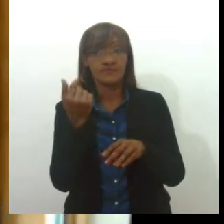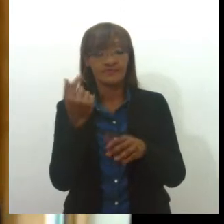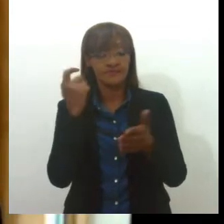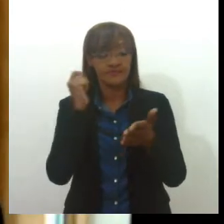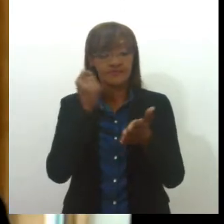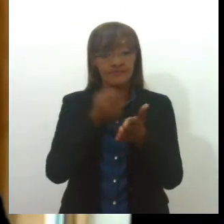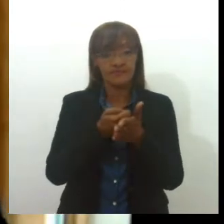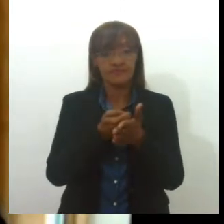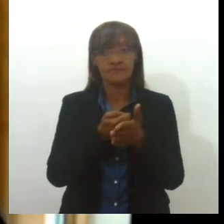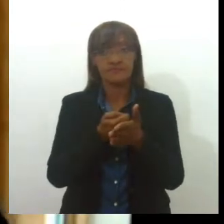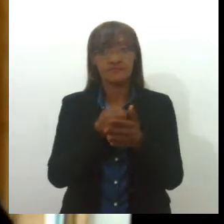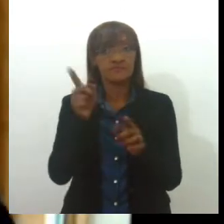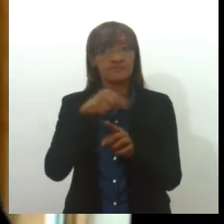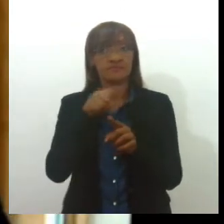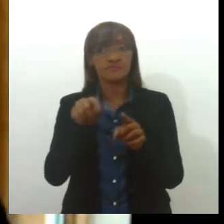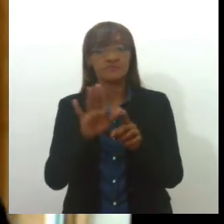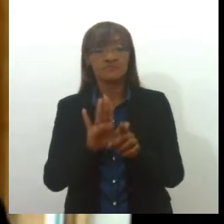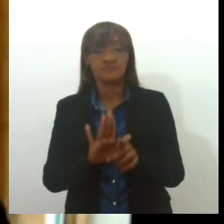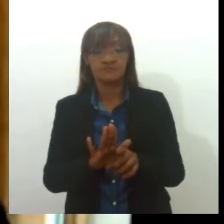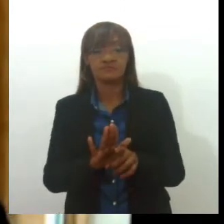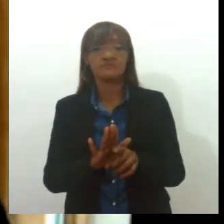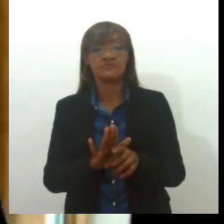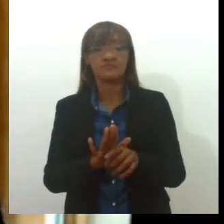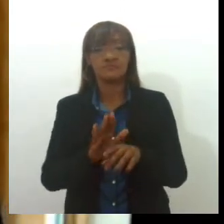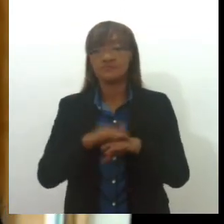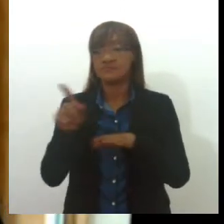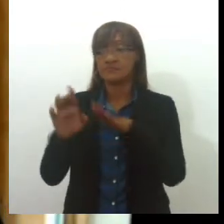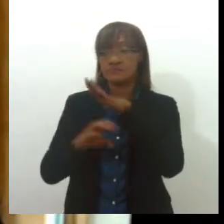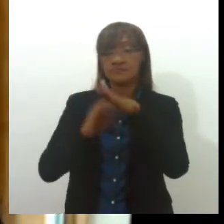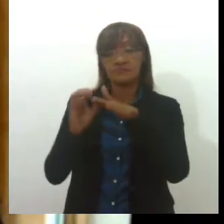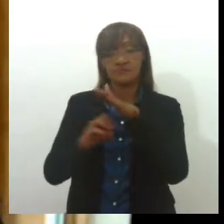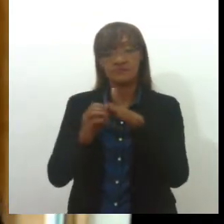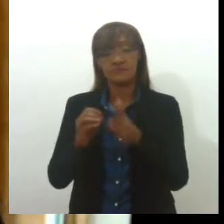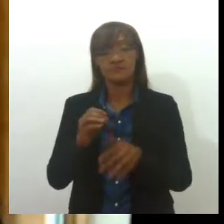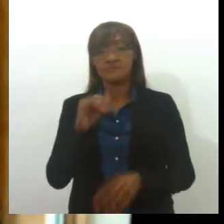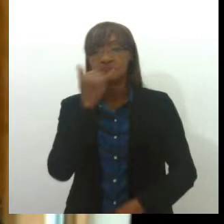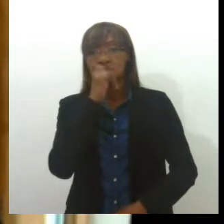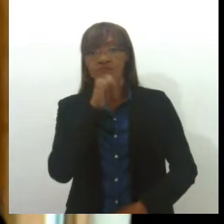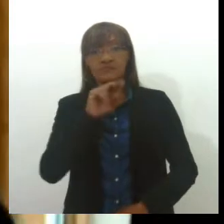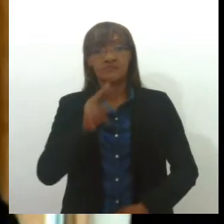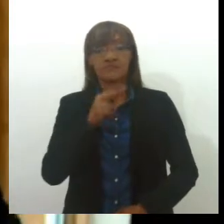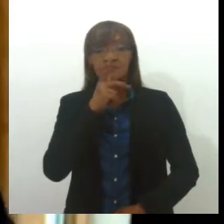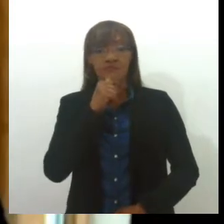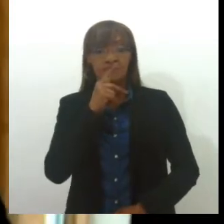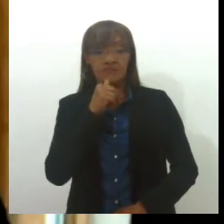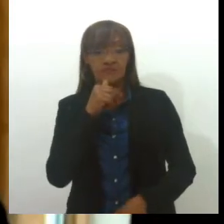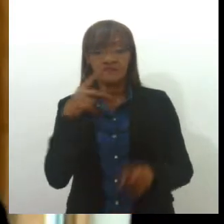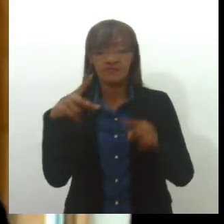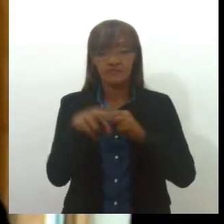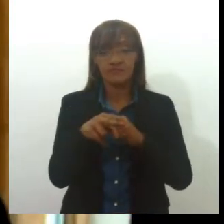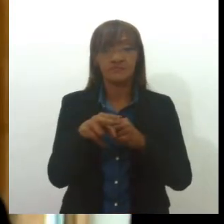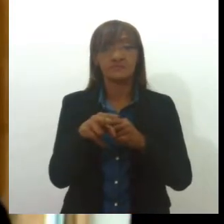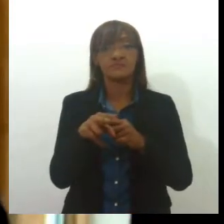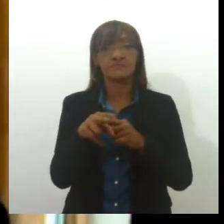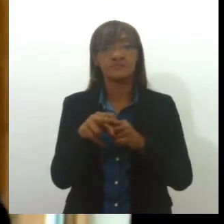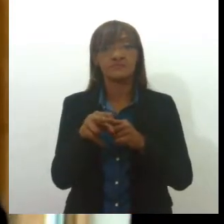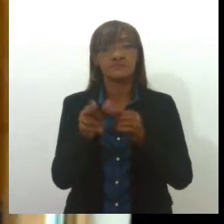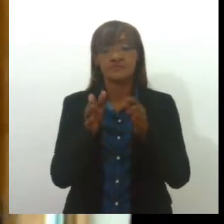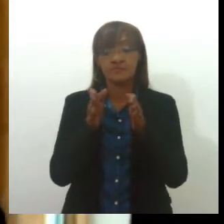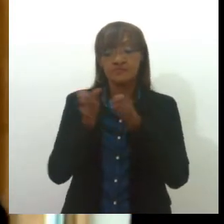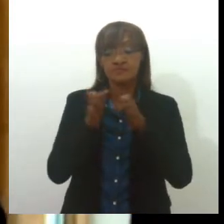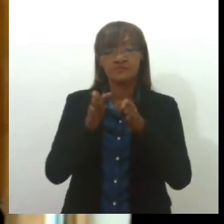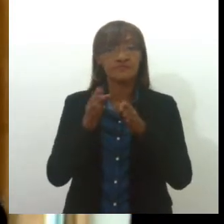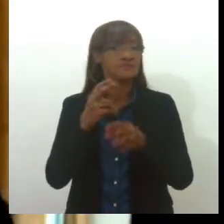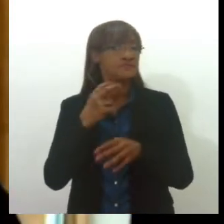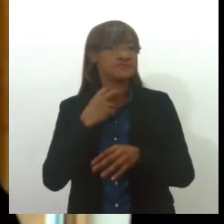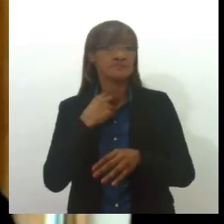quitado. Então, se a concessionária de serviço público, de energia ou de água, realizar o corte dentro do período que ele não poderia,